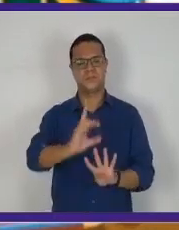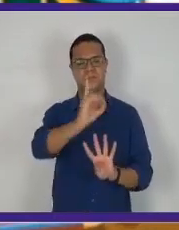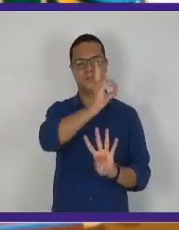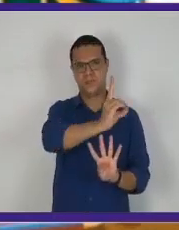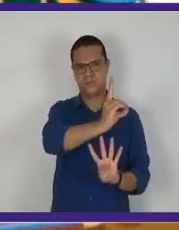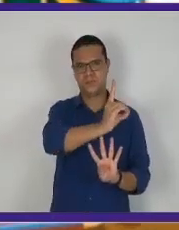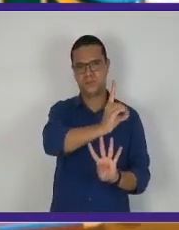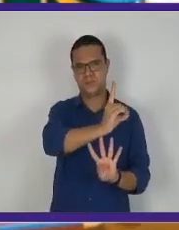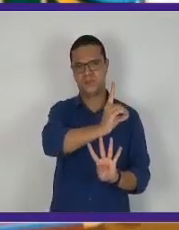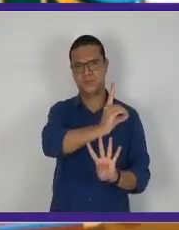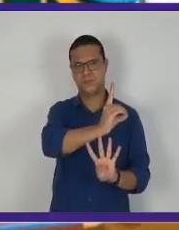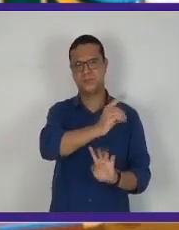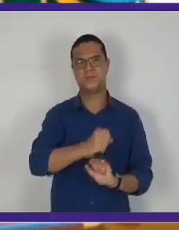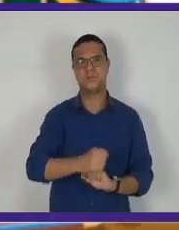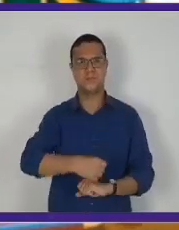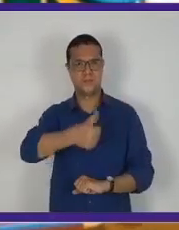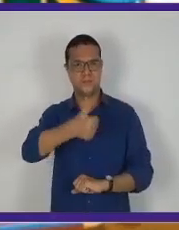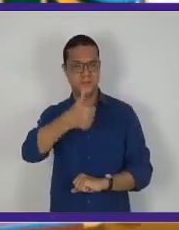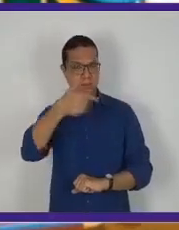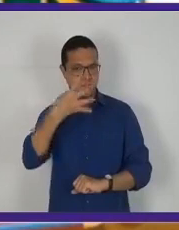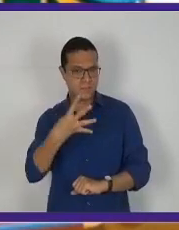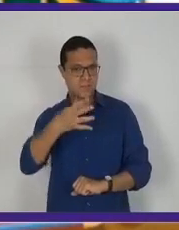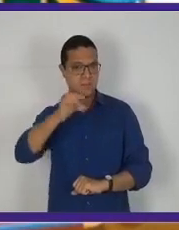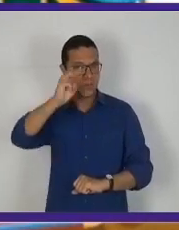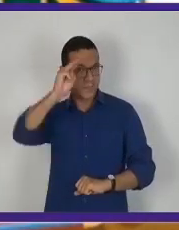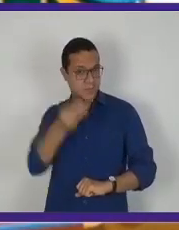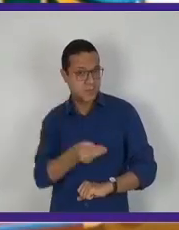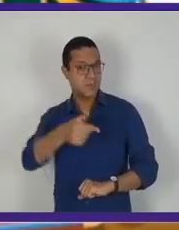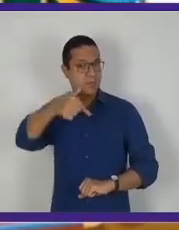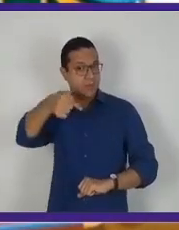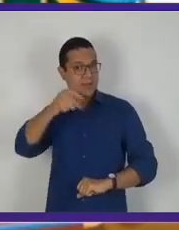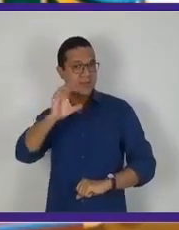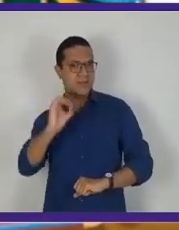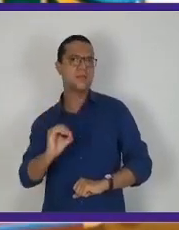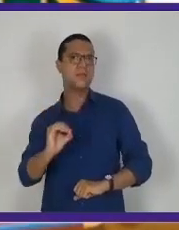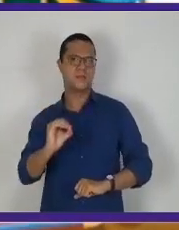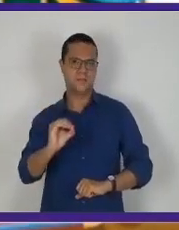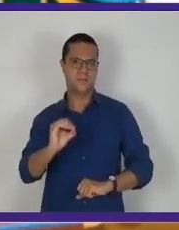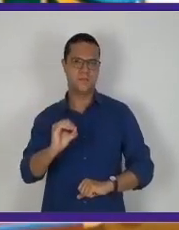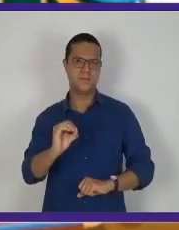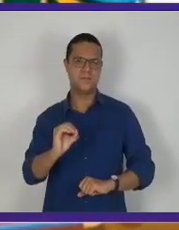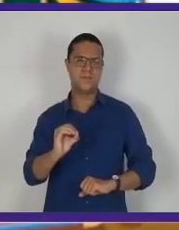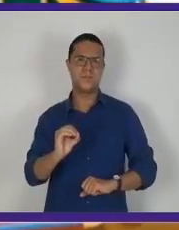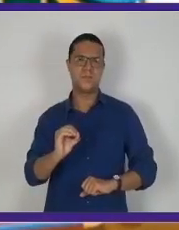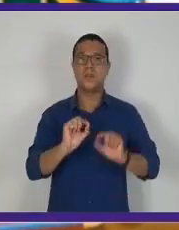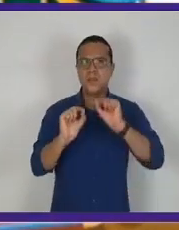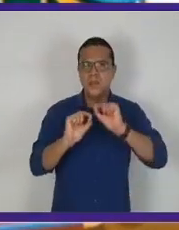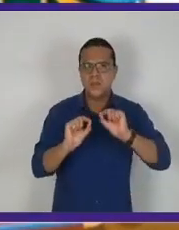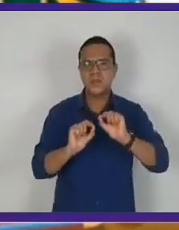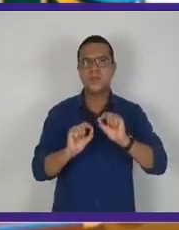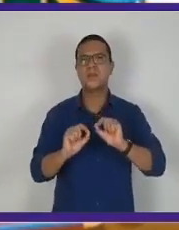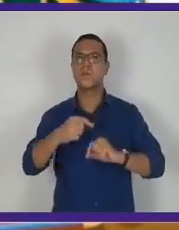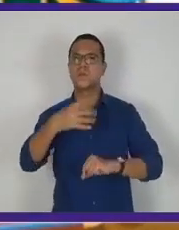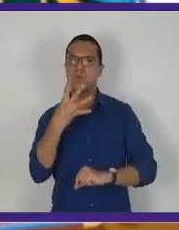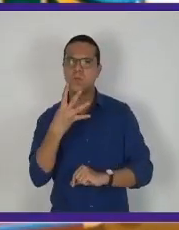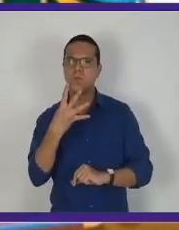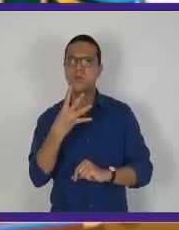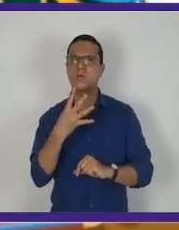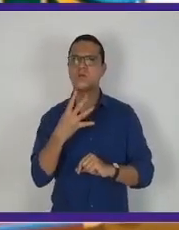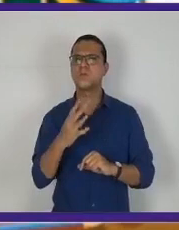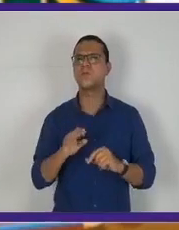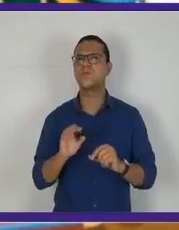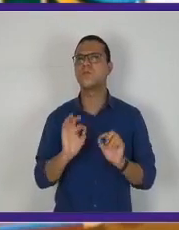ordem das dezenas. 14.070. E que o quatro